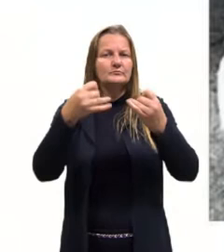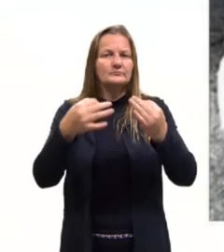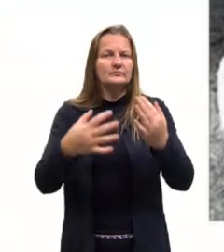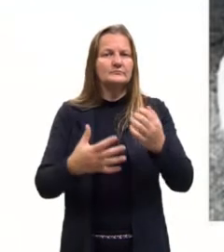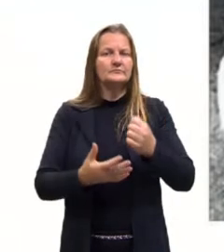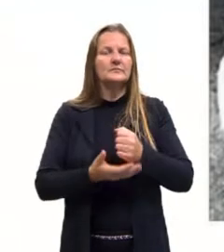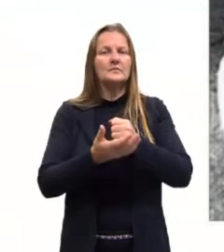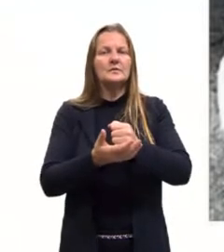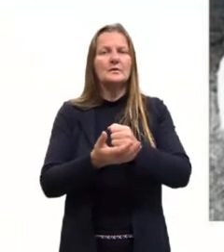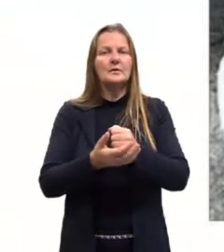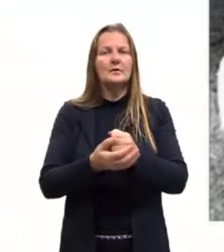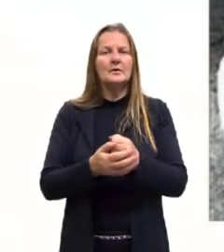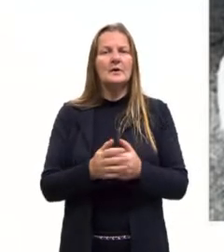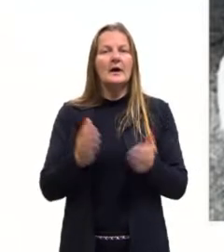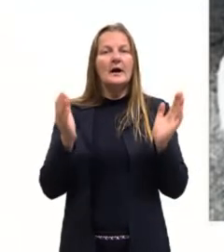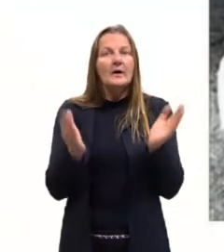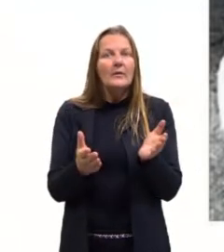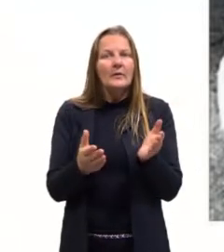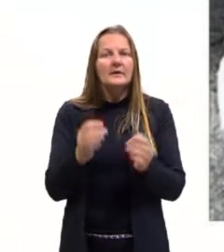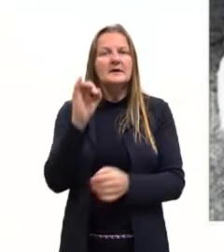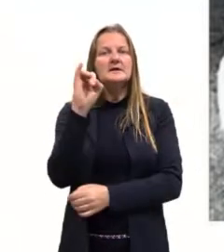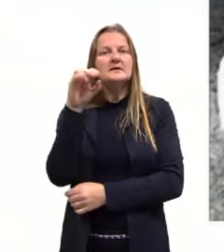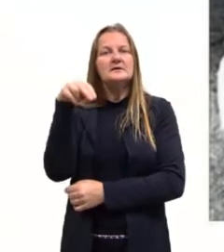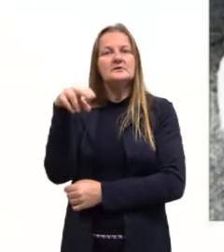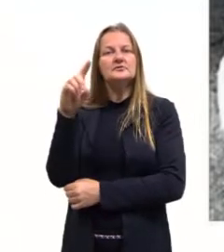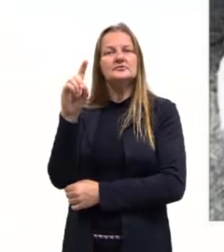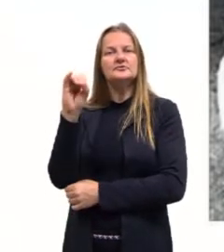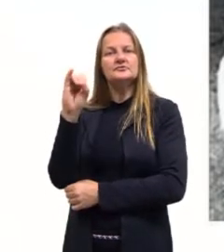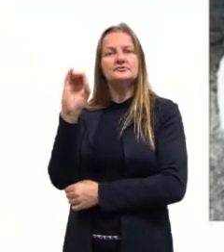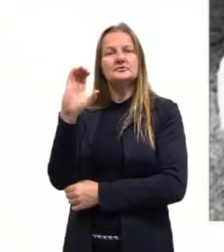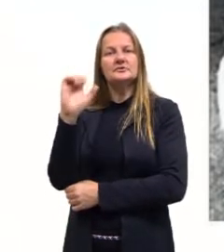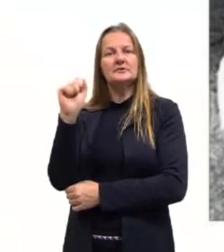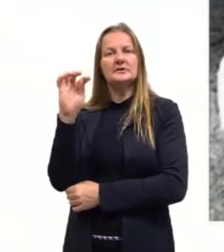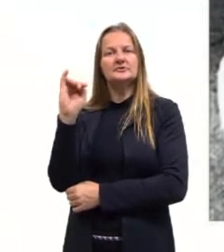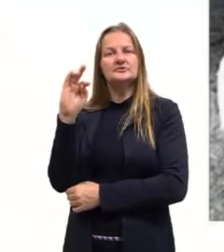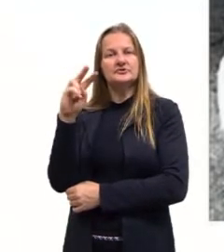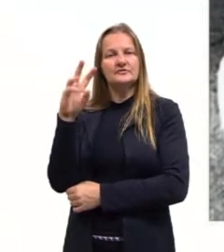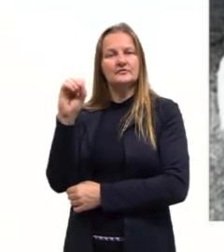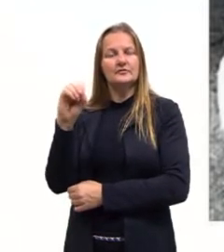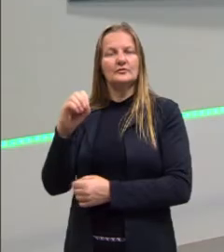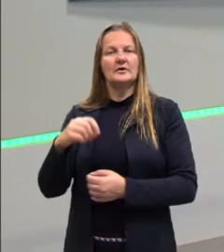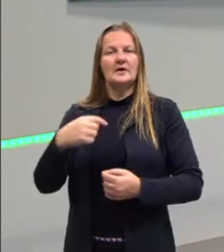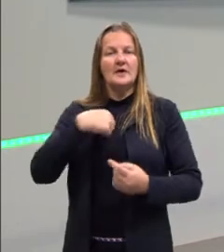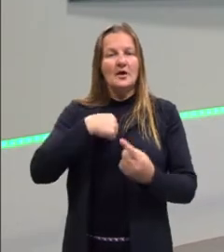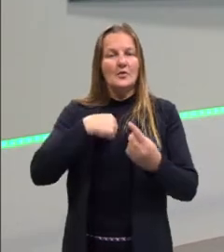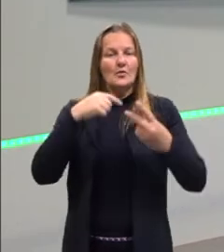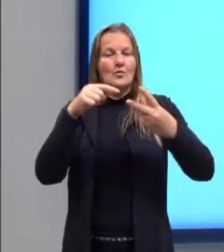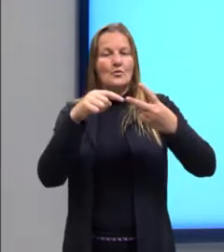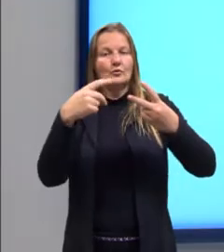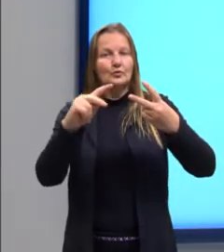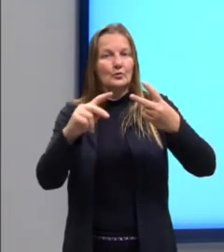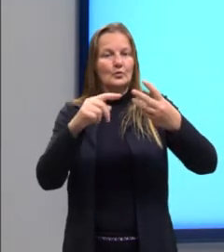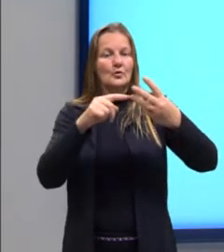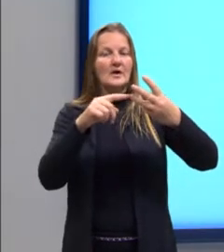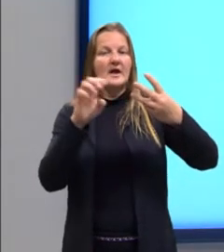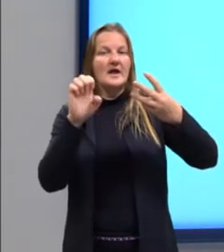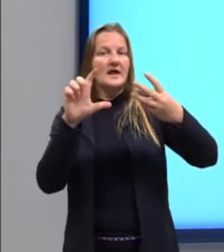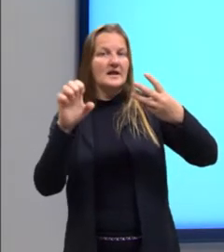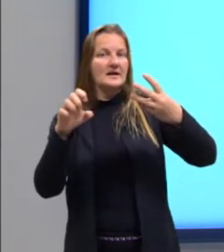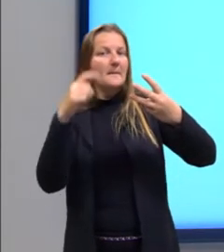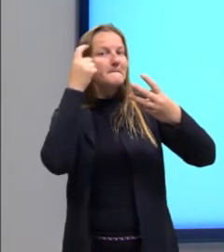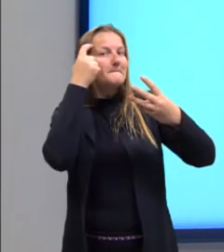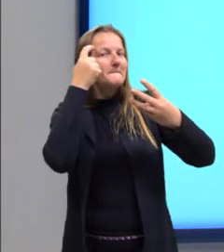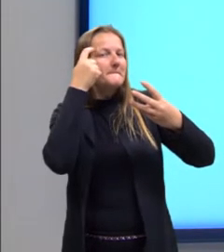do indicativo da terceira pessoa do singular. Pode pensar, pode perceber, pensar,